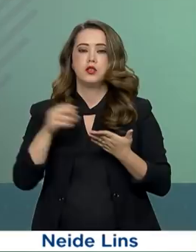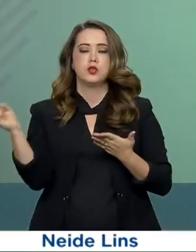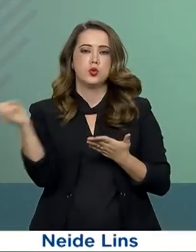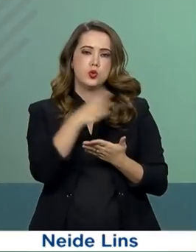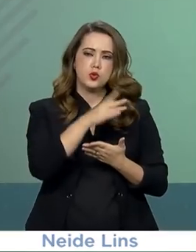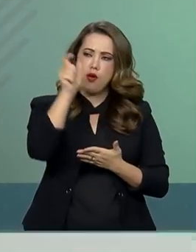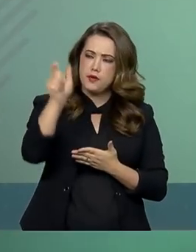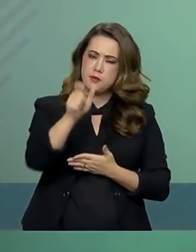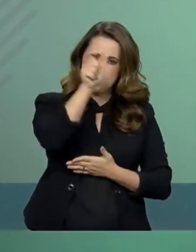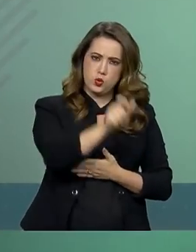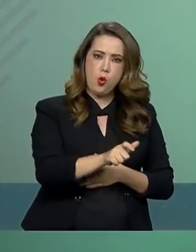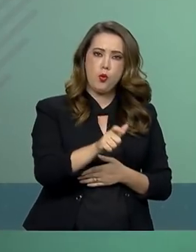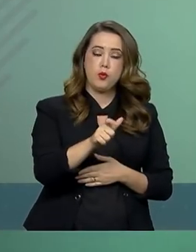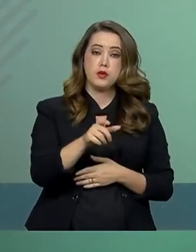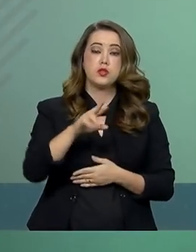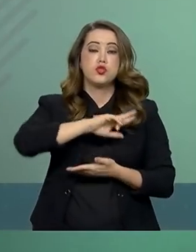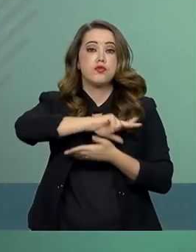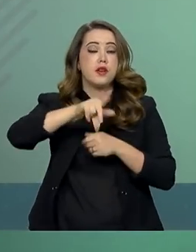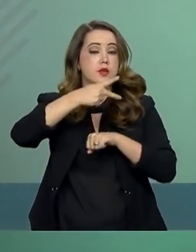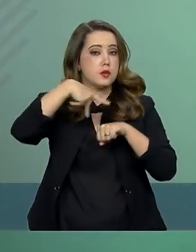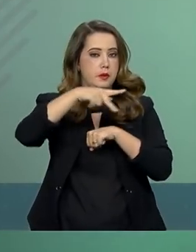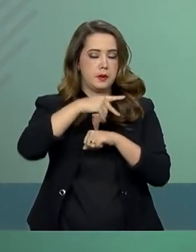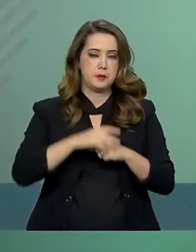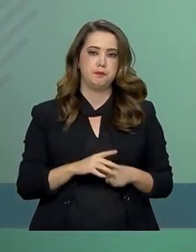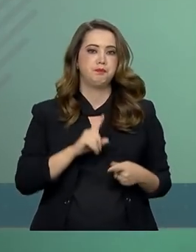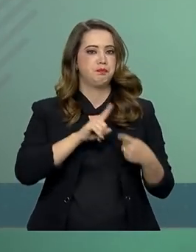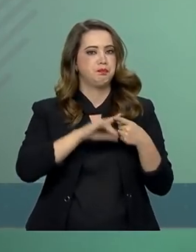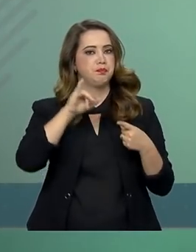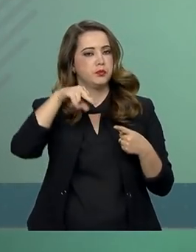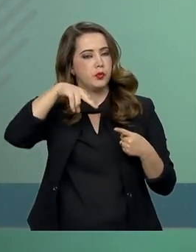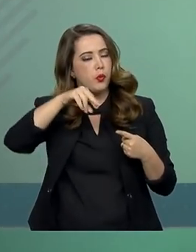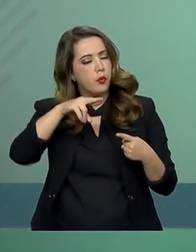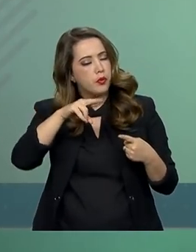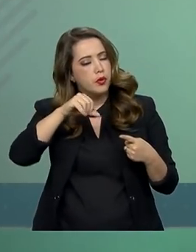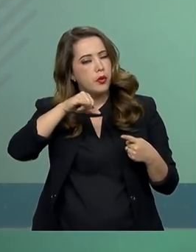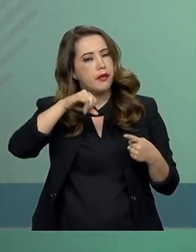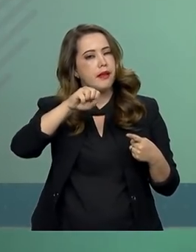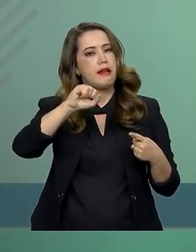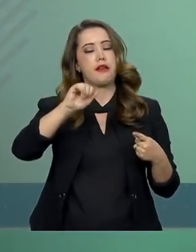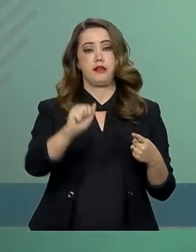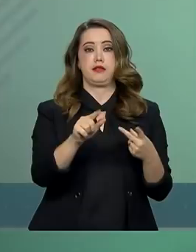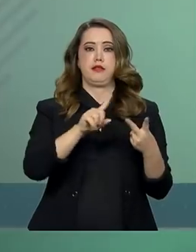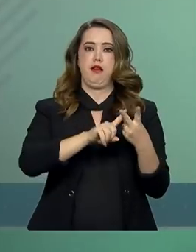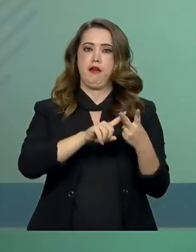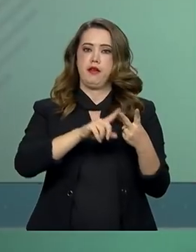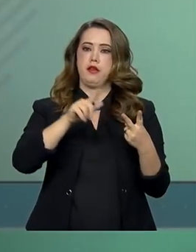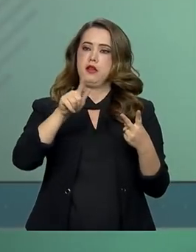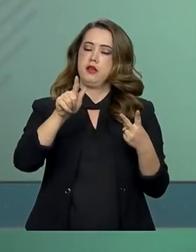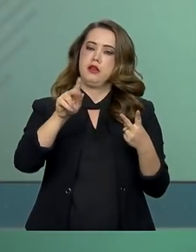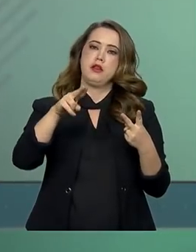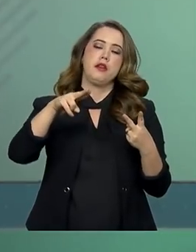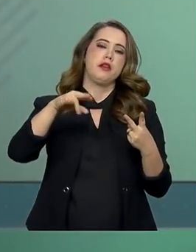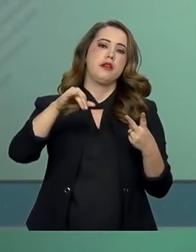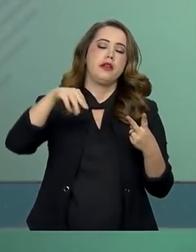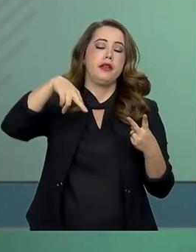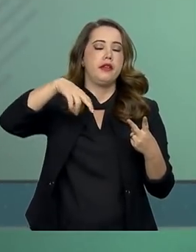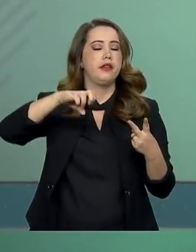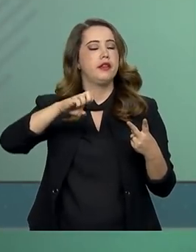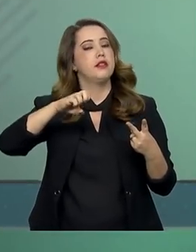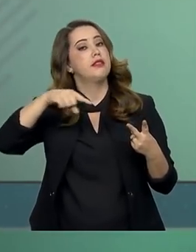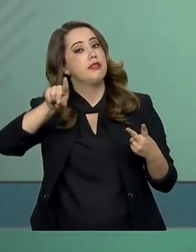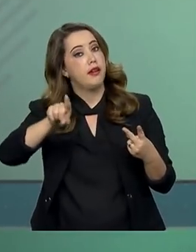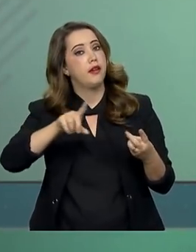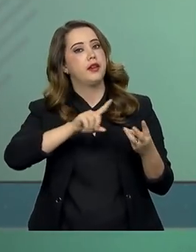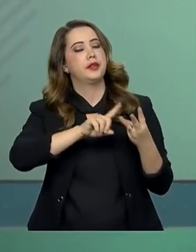embaixadores dos seguintes países. Indonésia, República da Guiné, Peru, Arábia